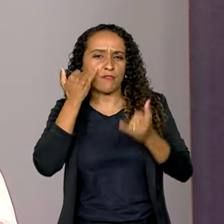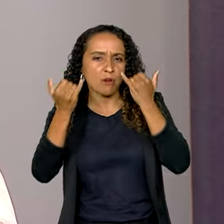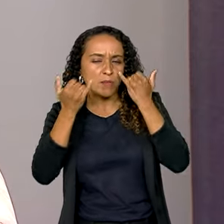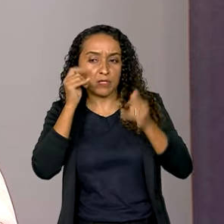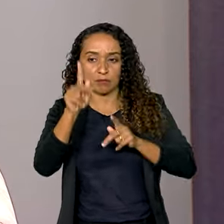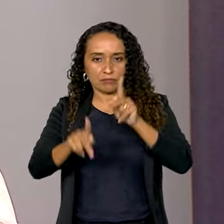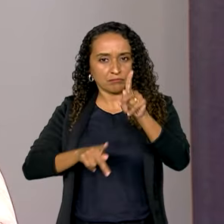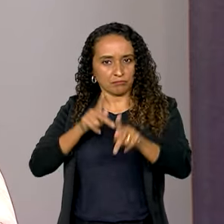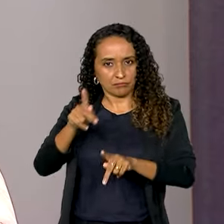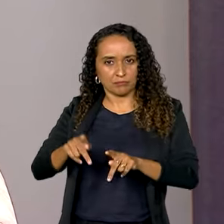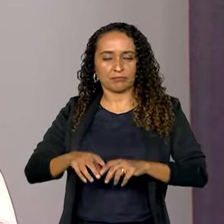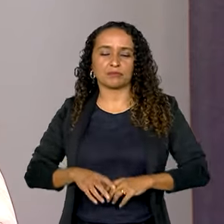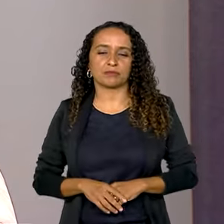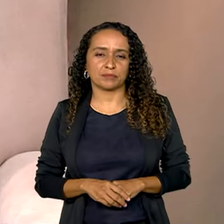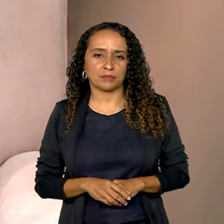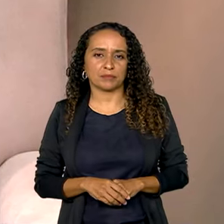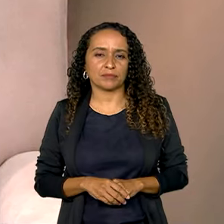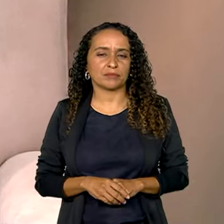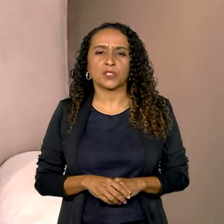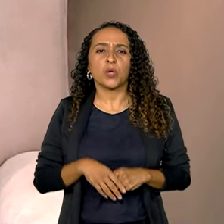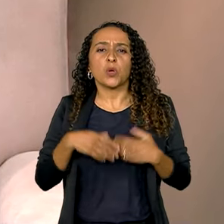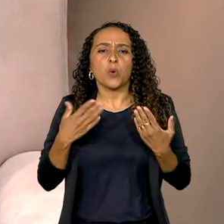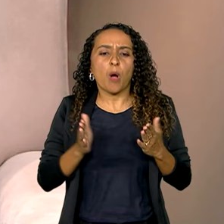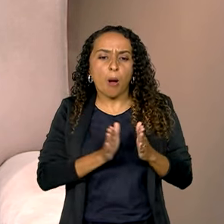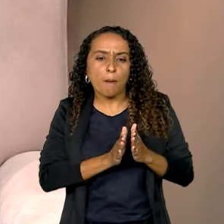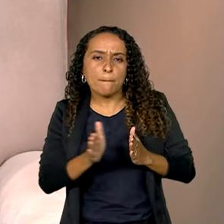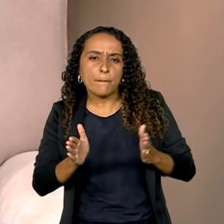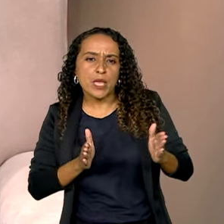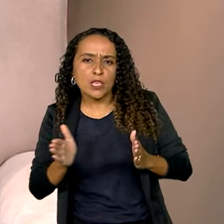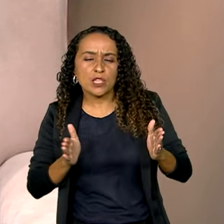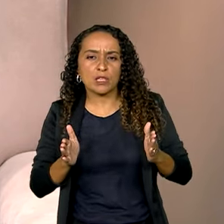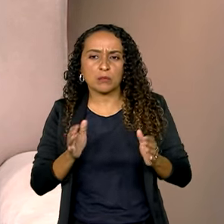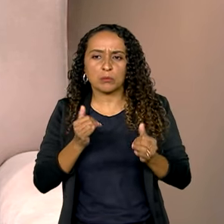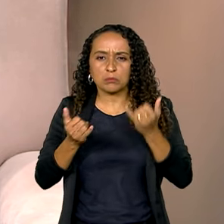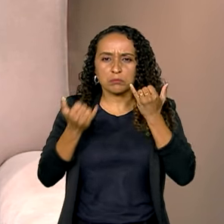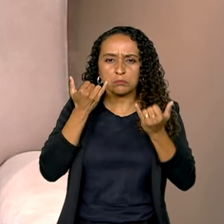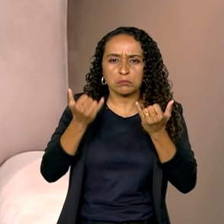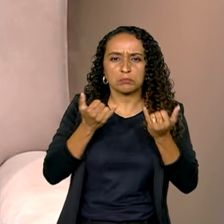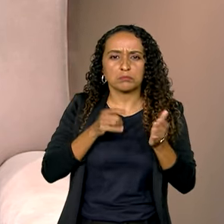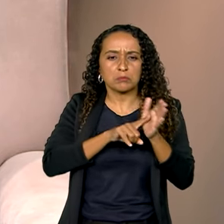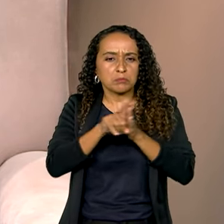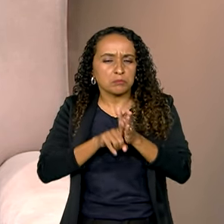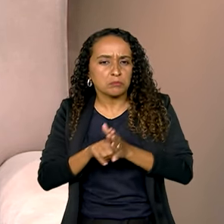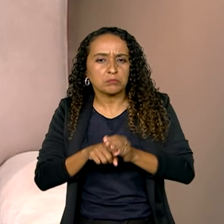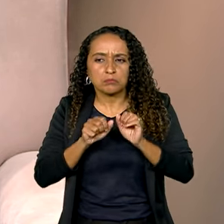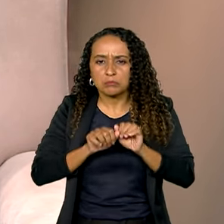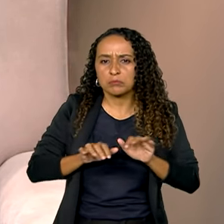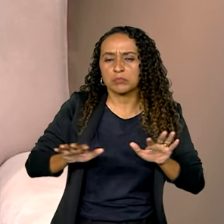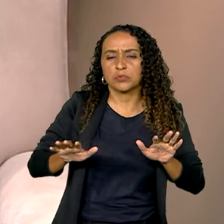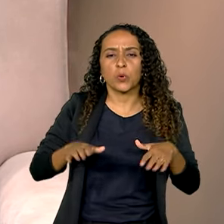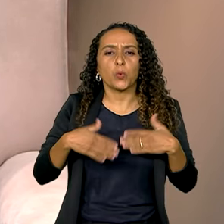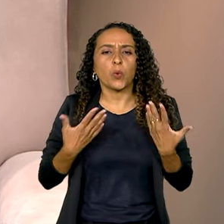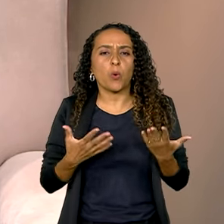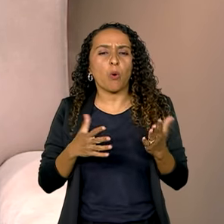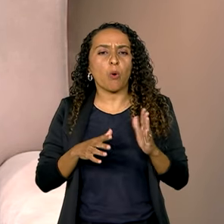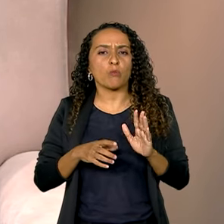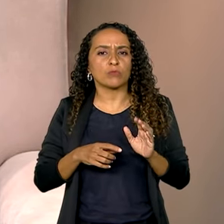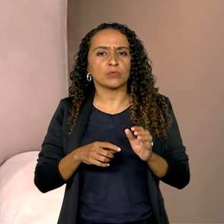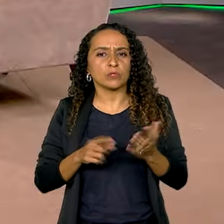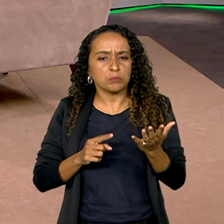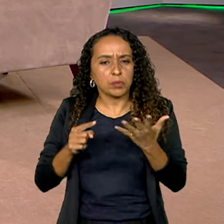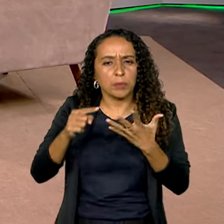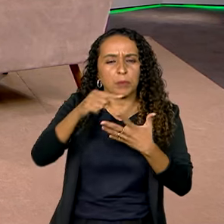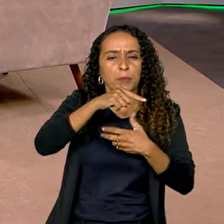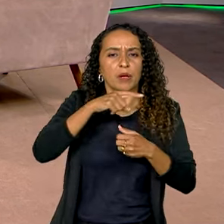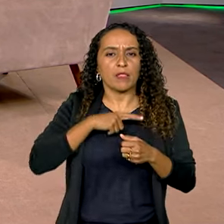população. Que período essa pesquisa abrange? Como é que esses dados têm um cruzamento